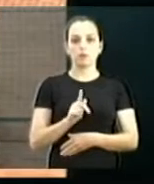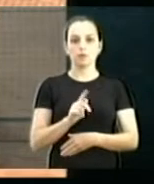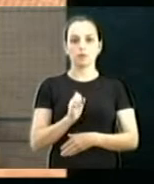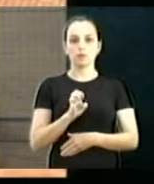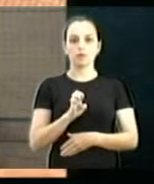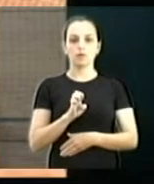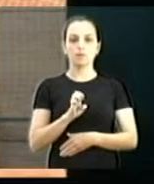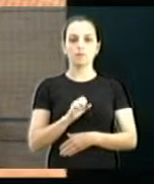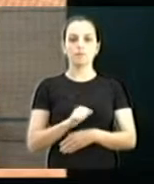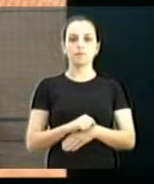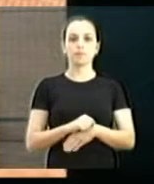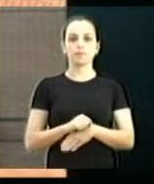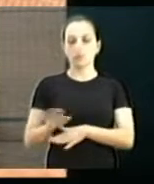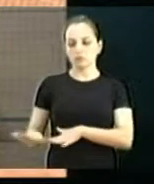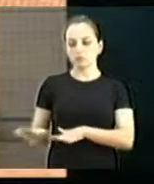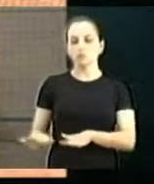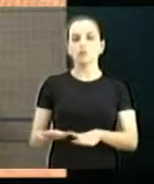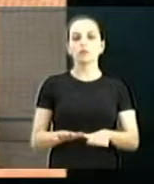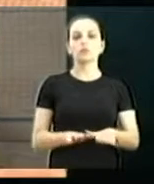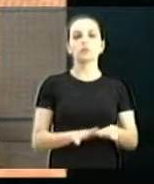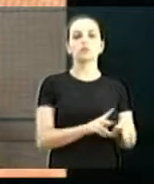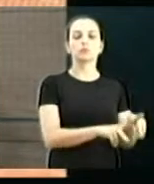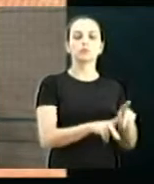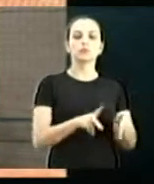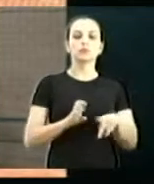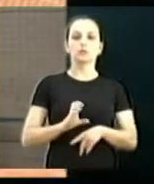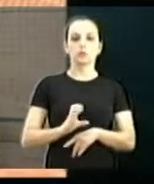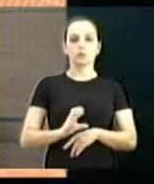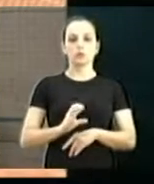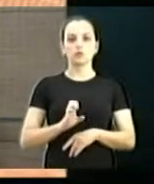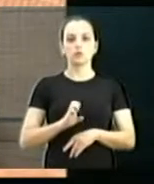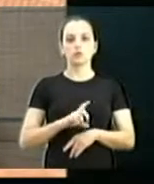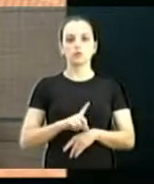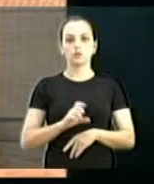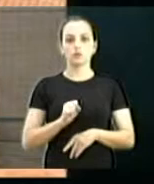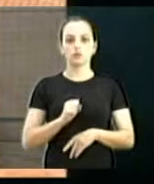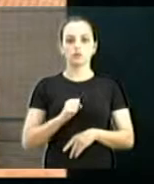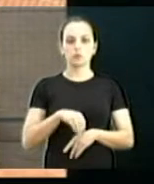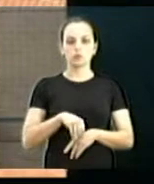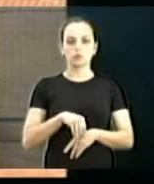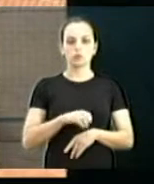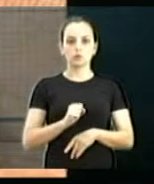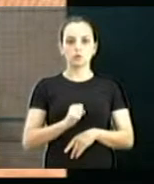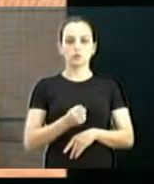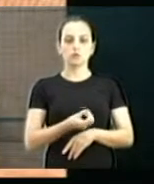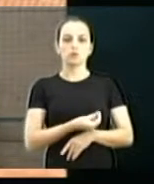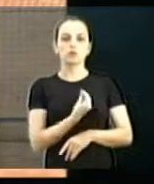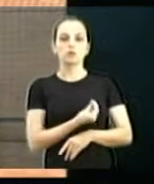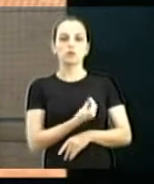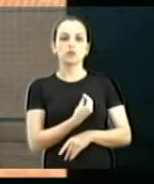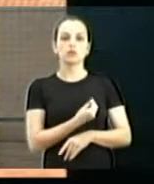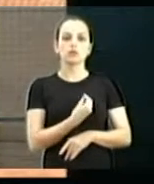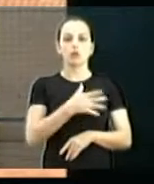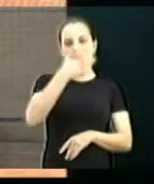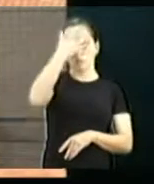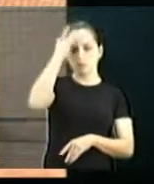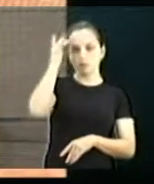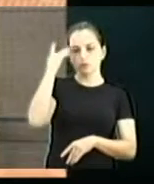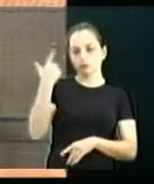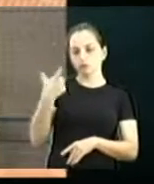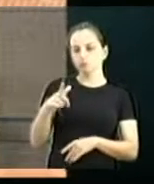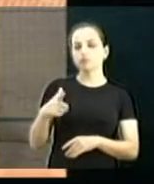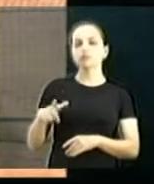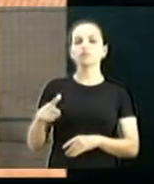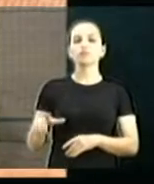O professor Celso esteve presente, com os demais participantes. Aí foi